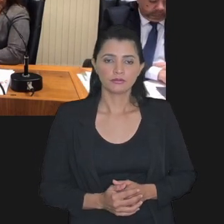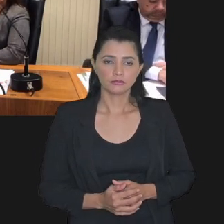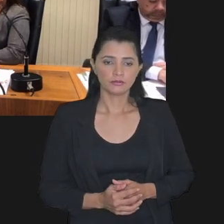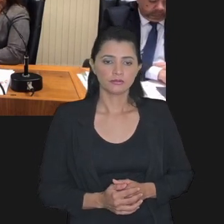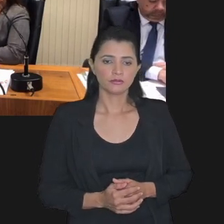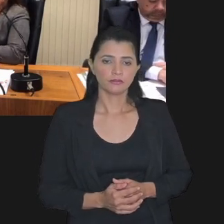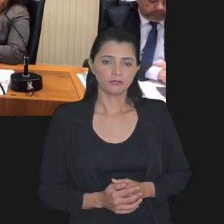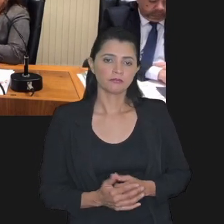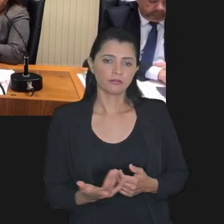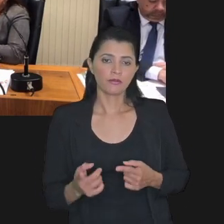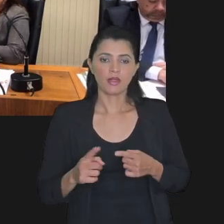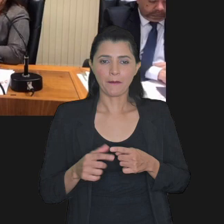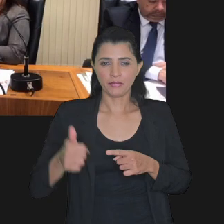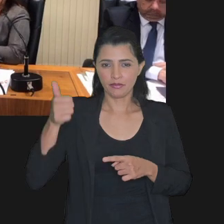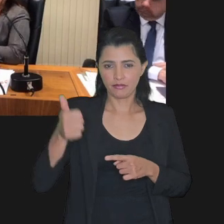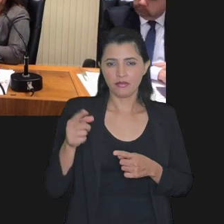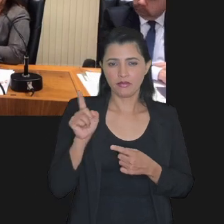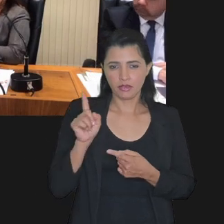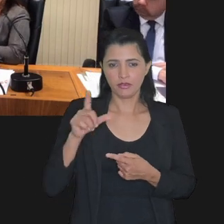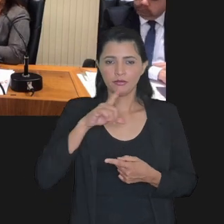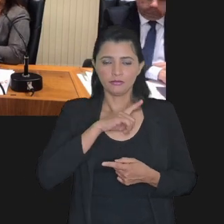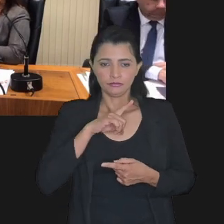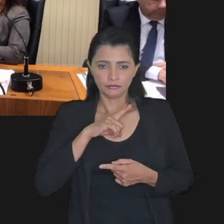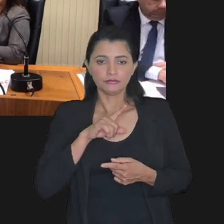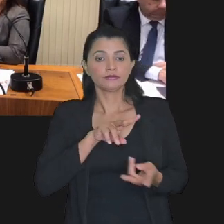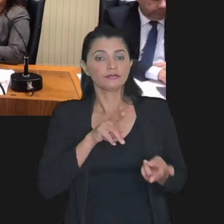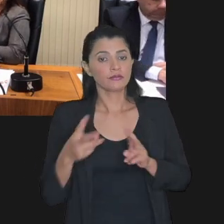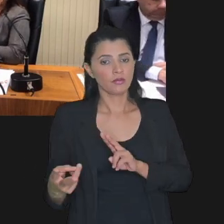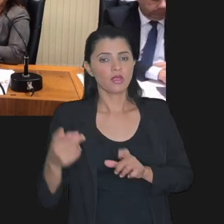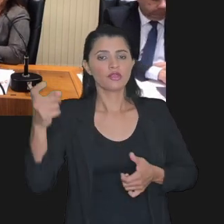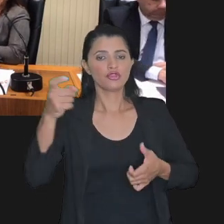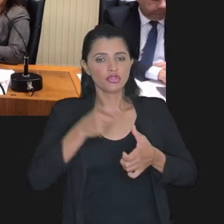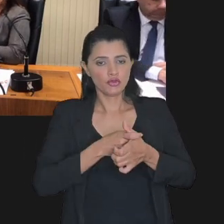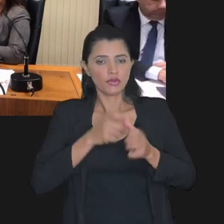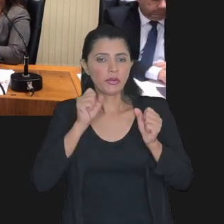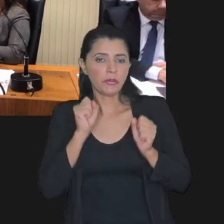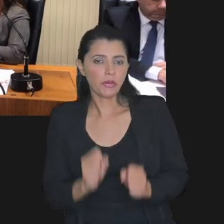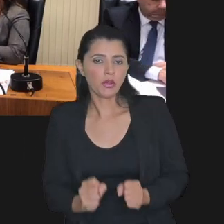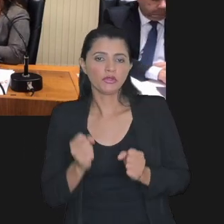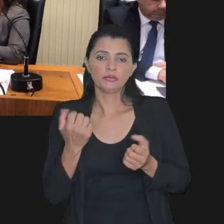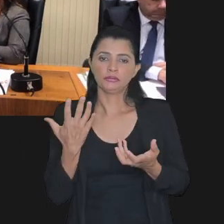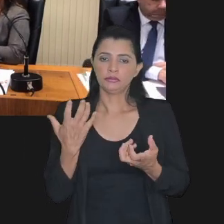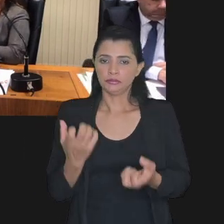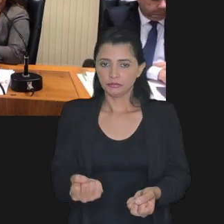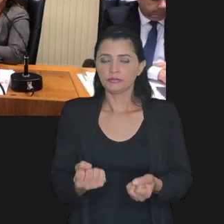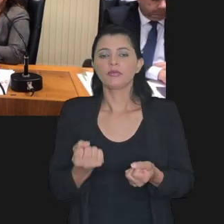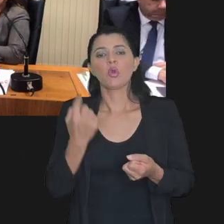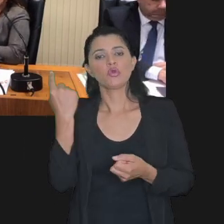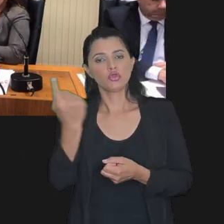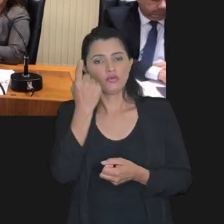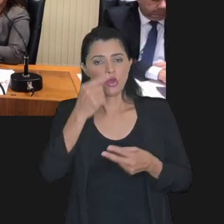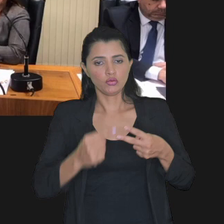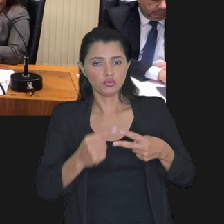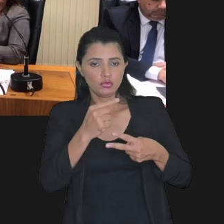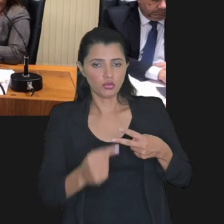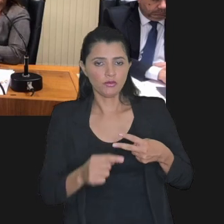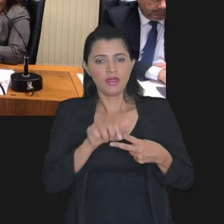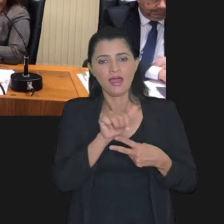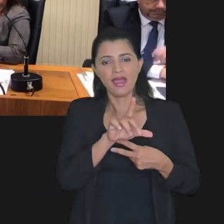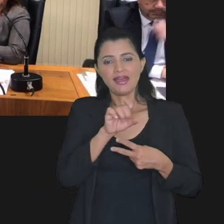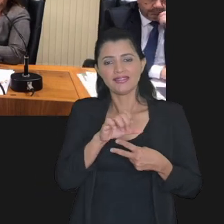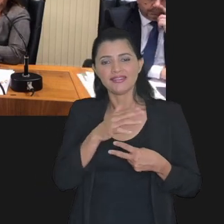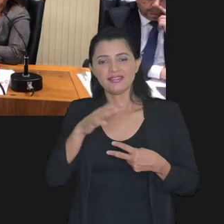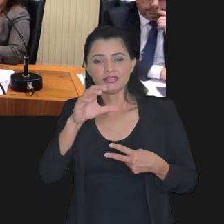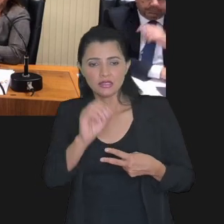Imposto de cabimento. A transação da dívida ativa, que pode ser por adesão e individual. A